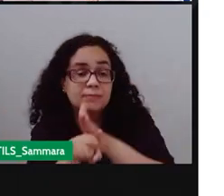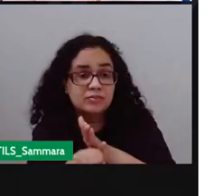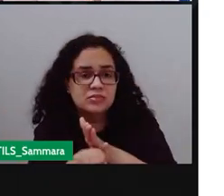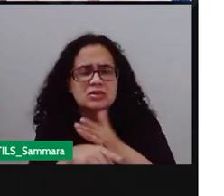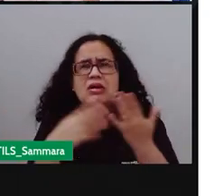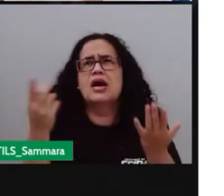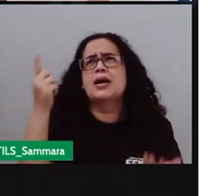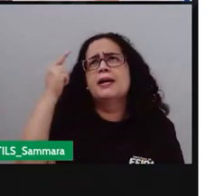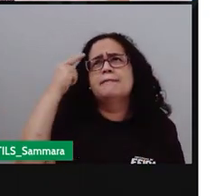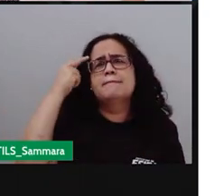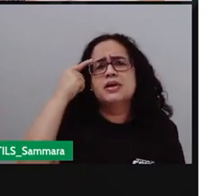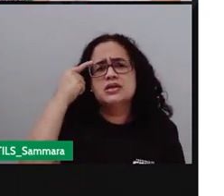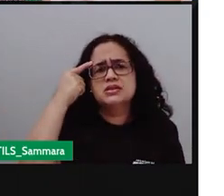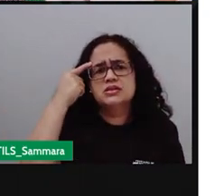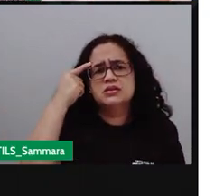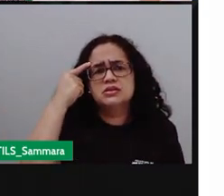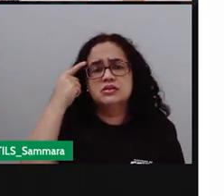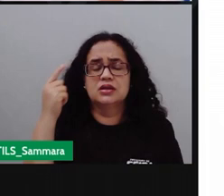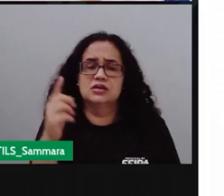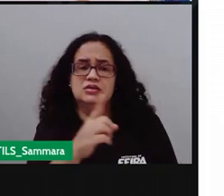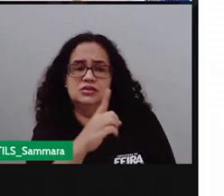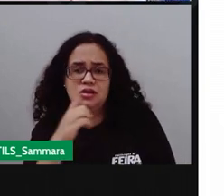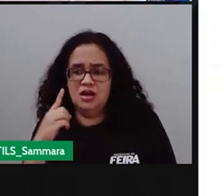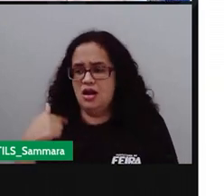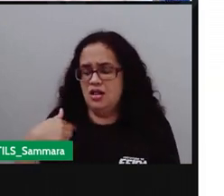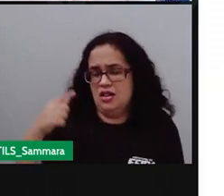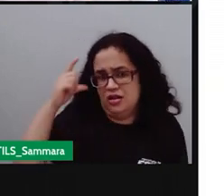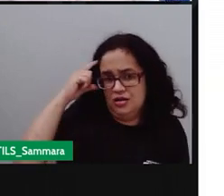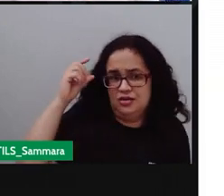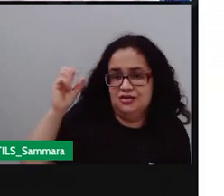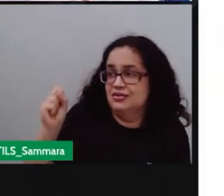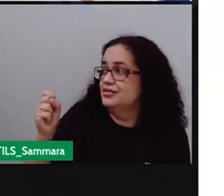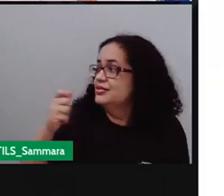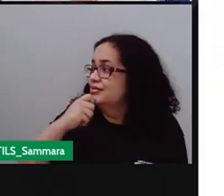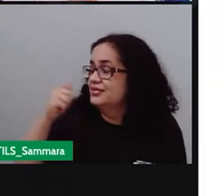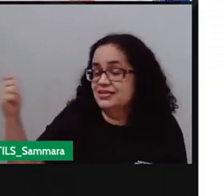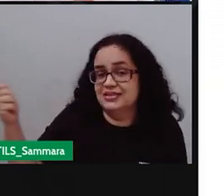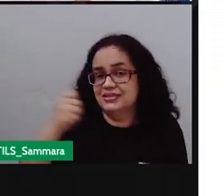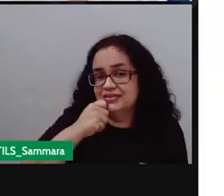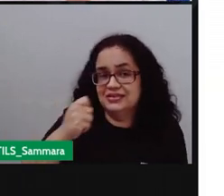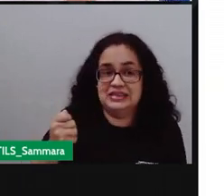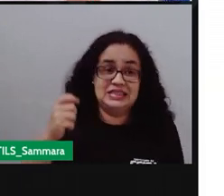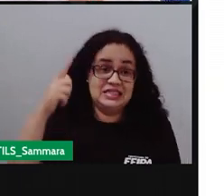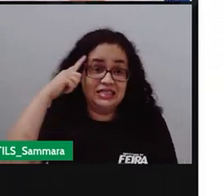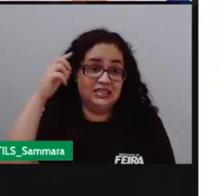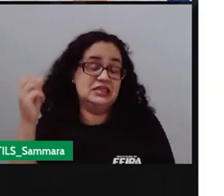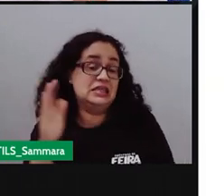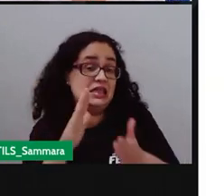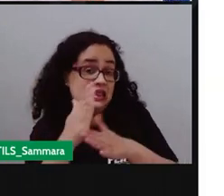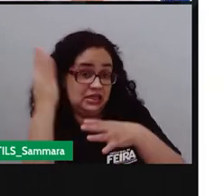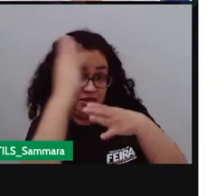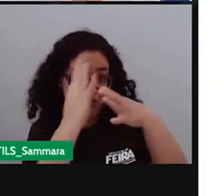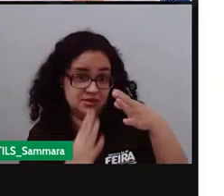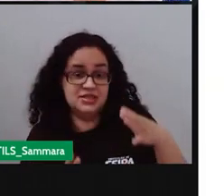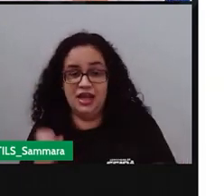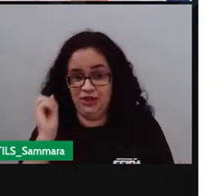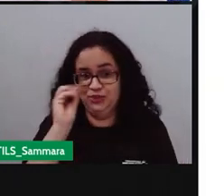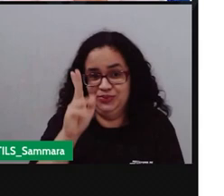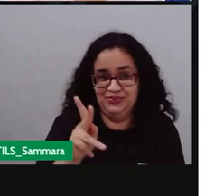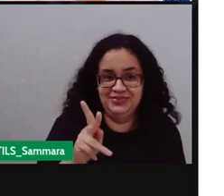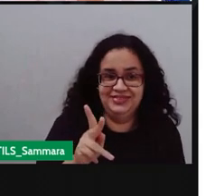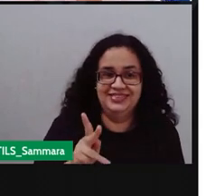porque senão, imagina só, né? Eu chego aqui para a Samara, né? Vou entrevistar a Samara. Samara é intérprete em livre, certo, Samara?